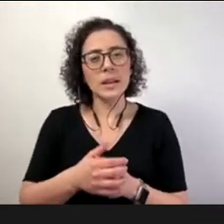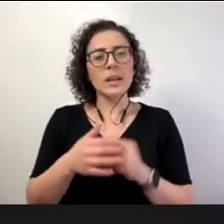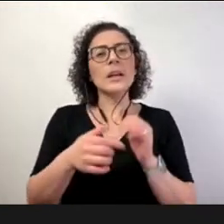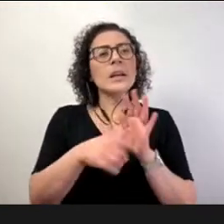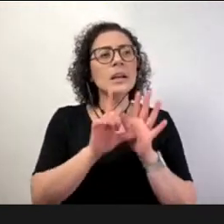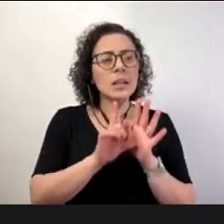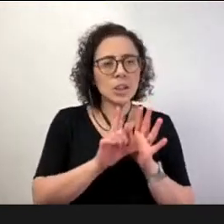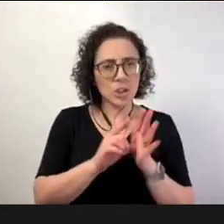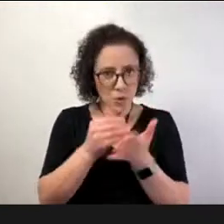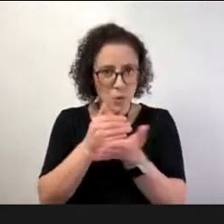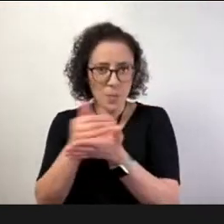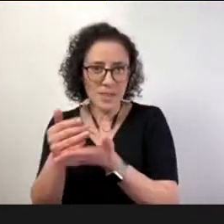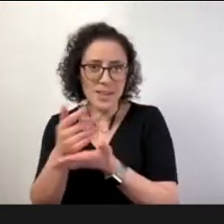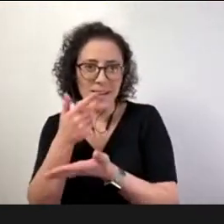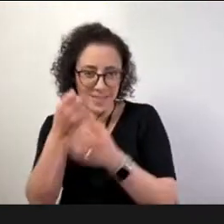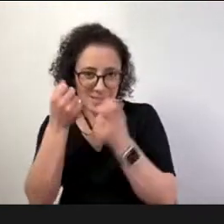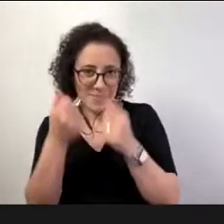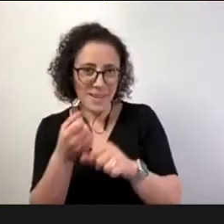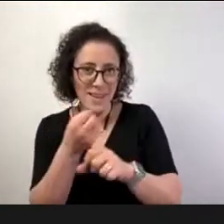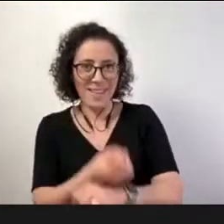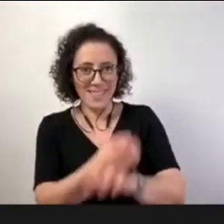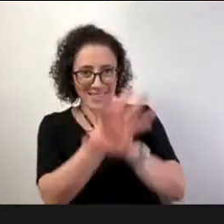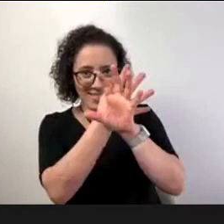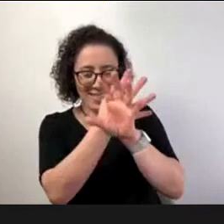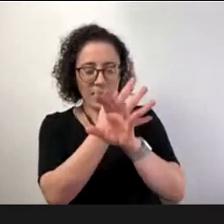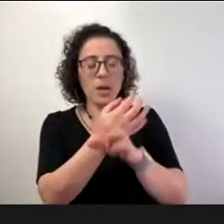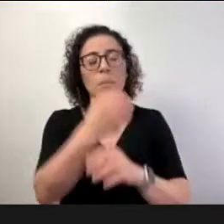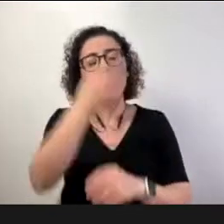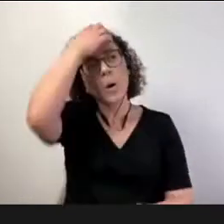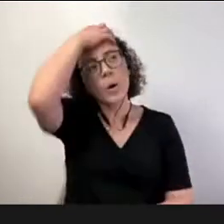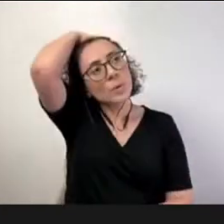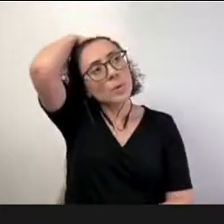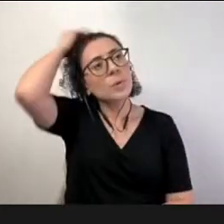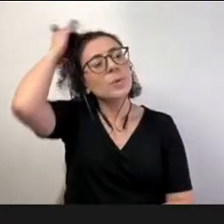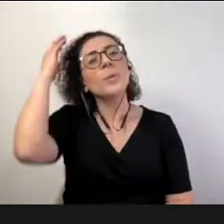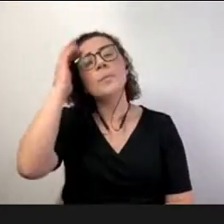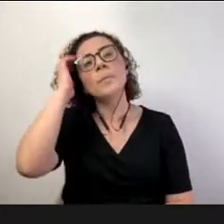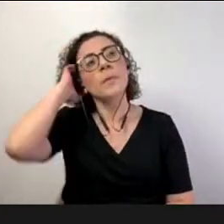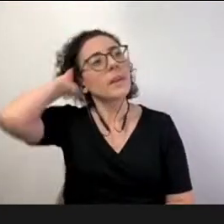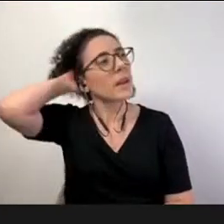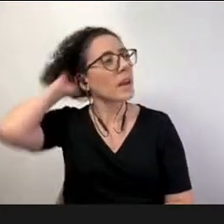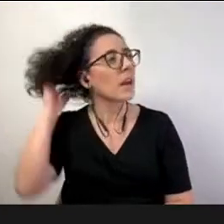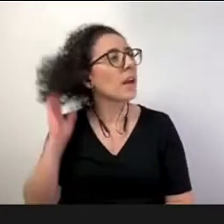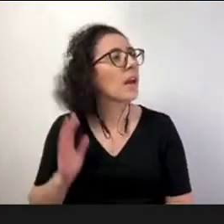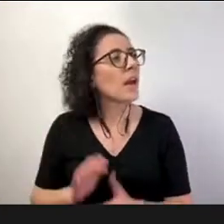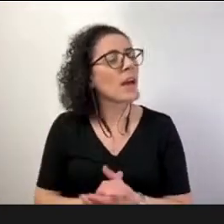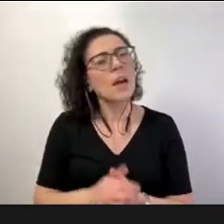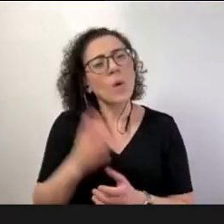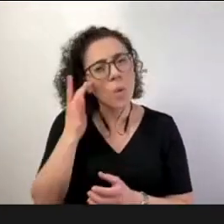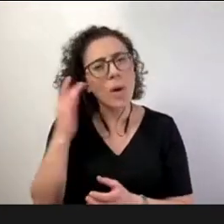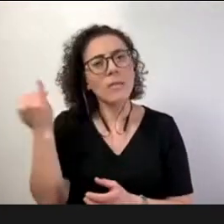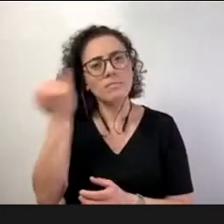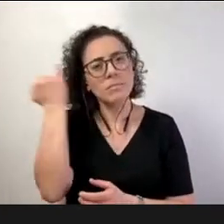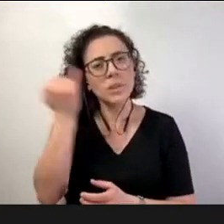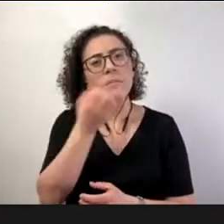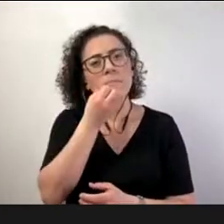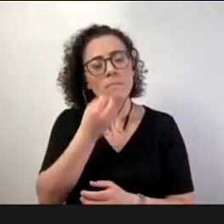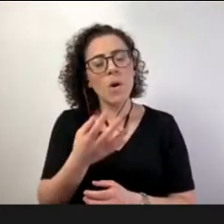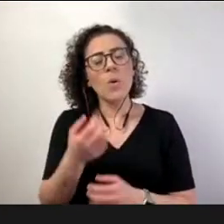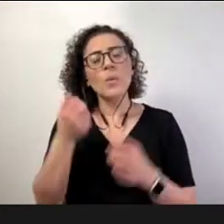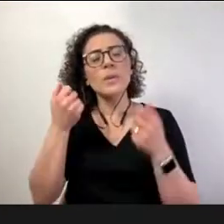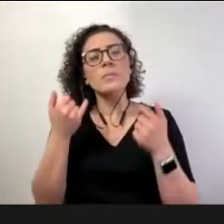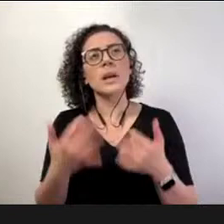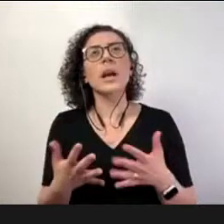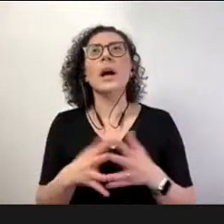focada com remoto eu acho acho que é legal fazer um resgate considerando um pouco essa coisa do contexto